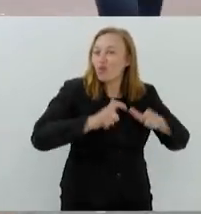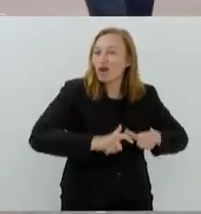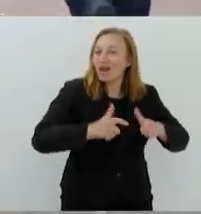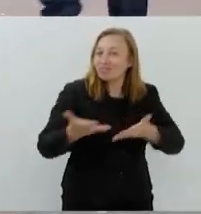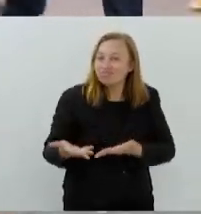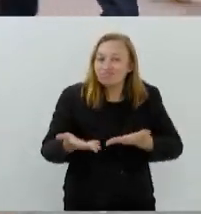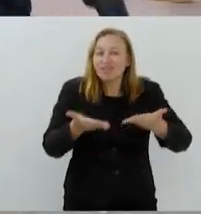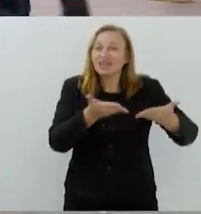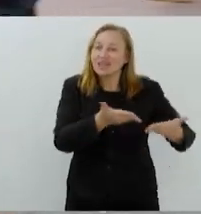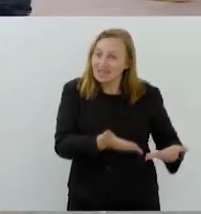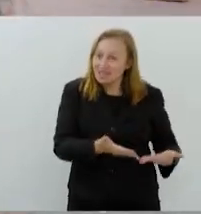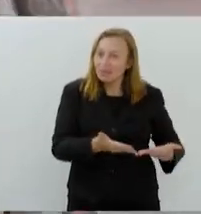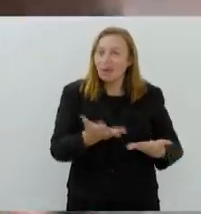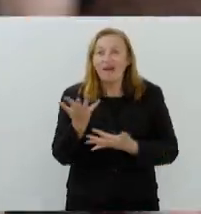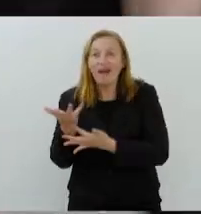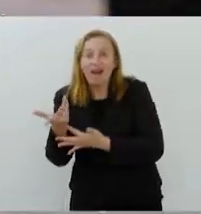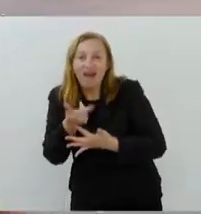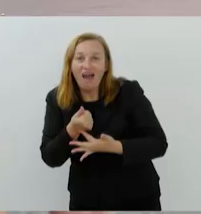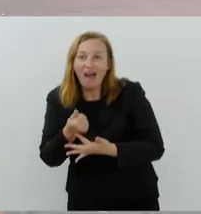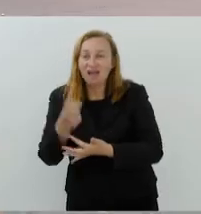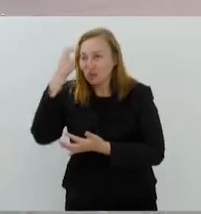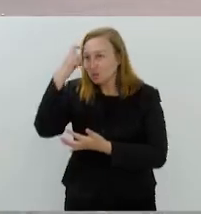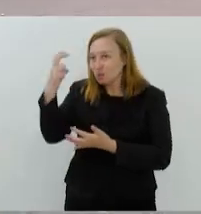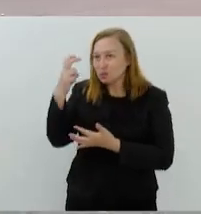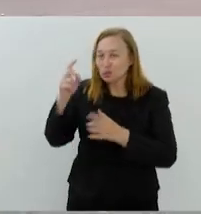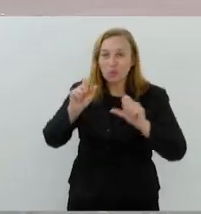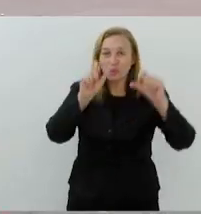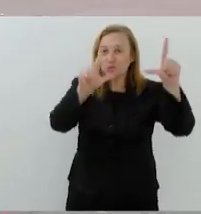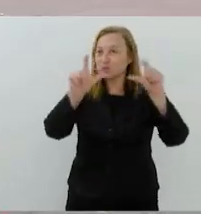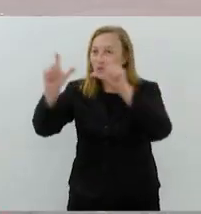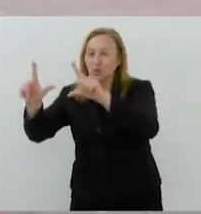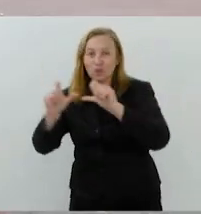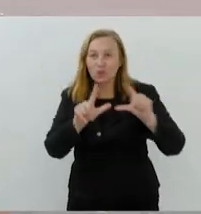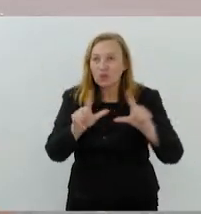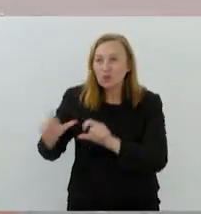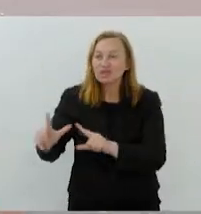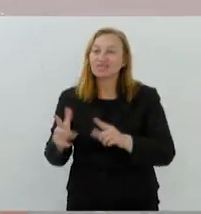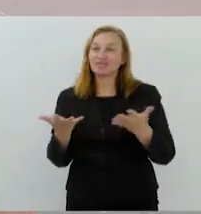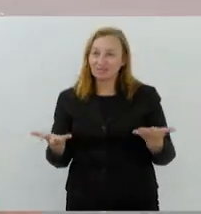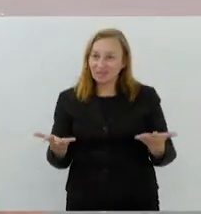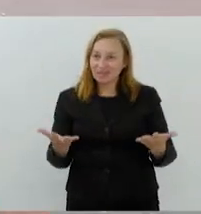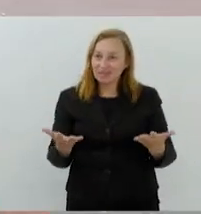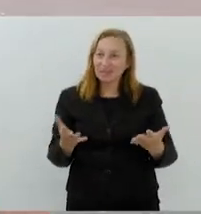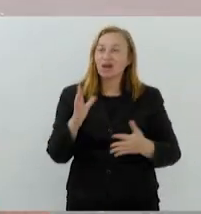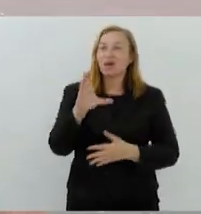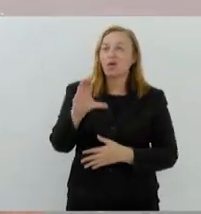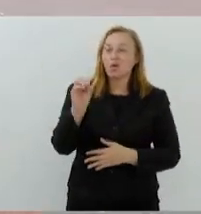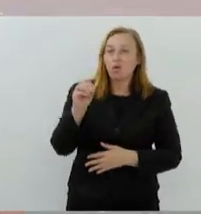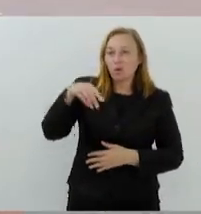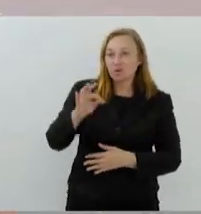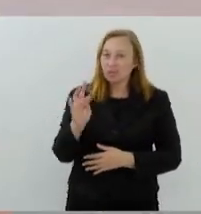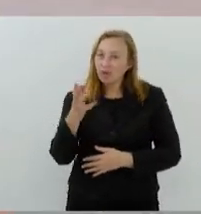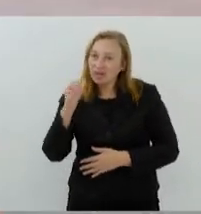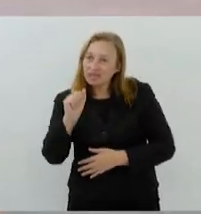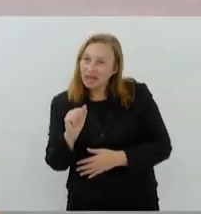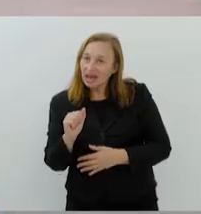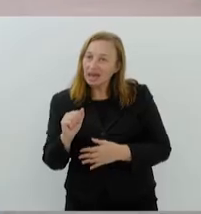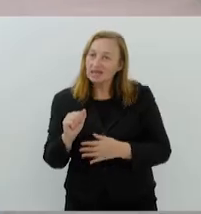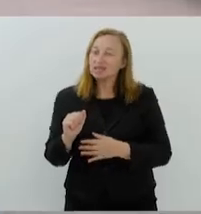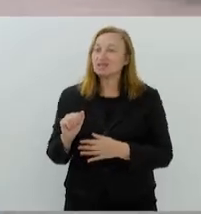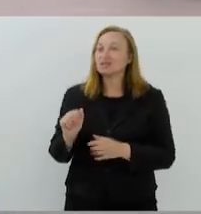recebesse arte, cultura, exposições nesse viés da contemporaneidade. Artistas